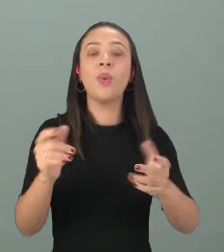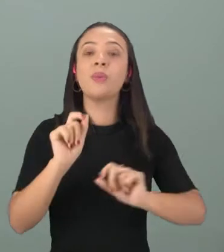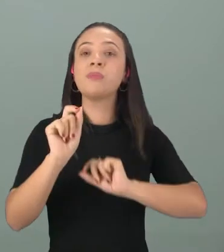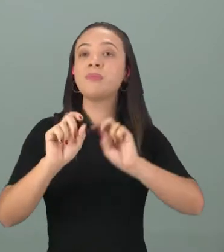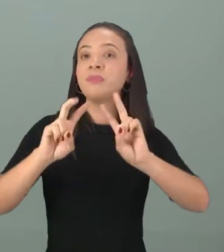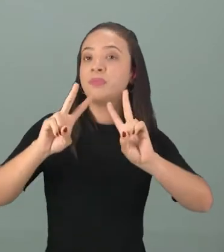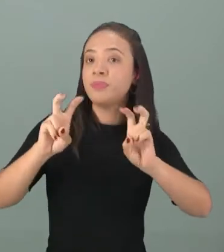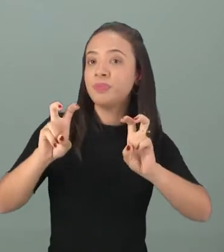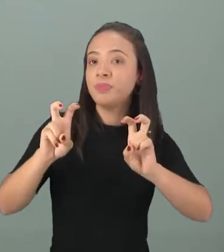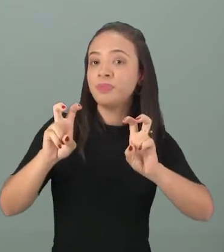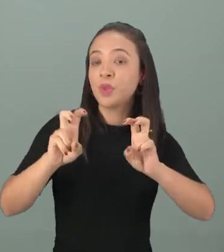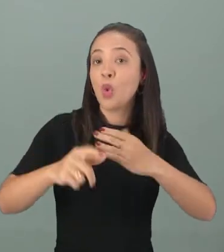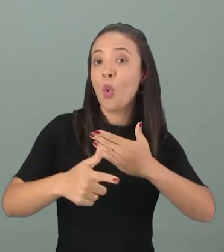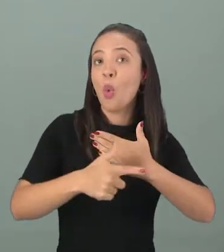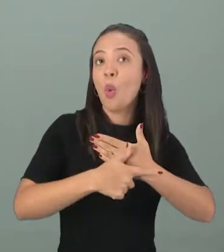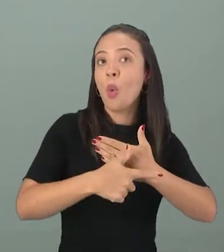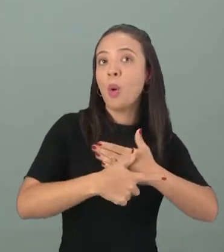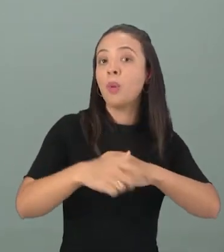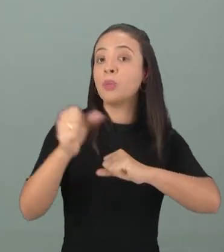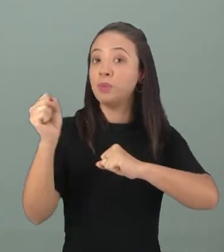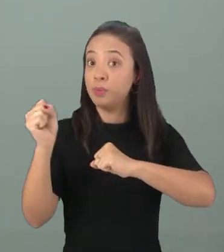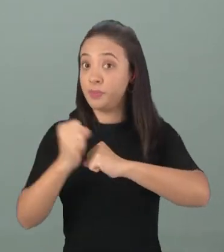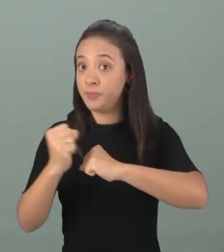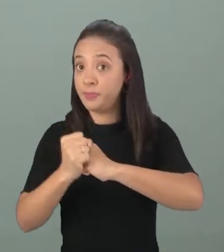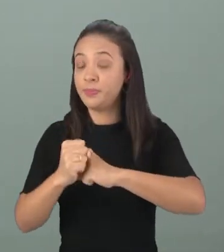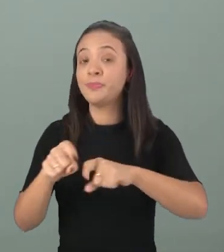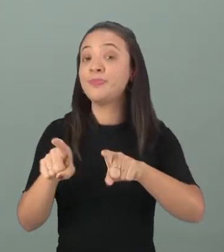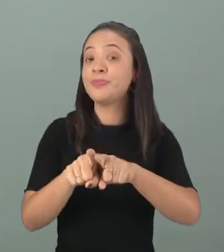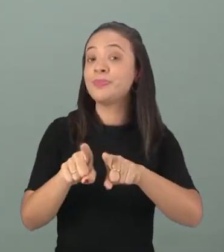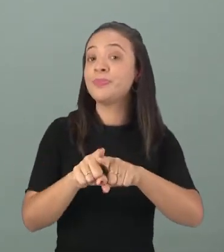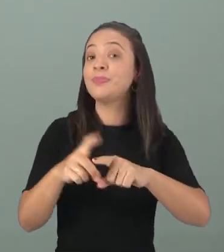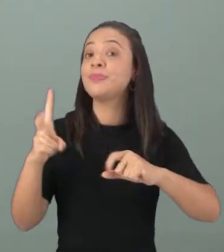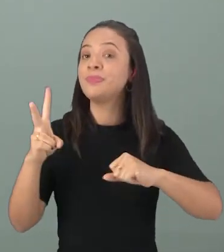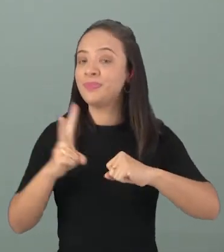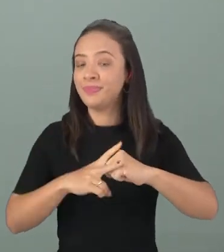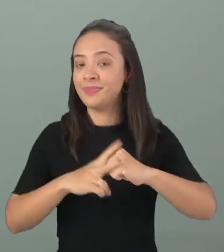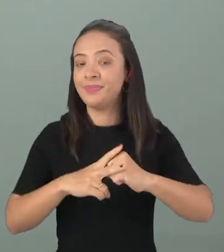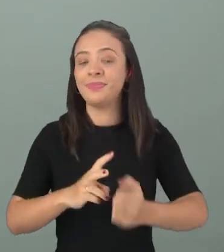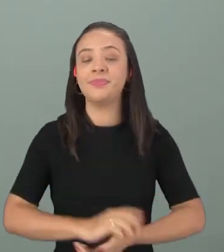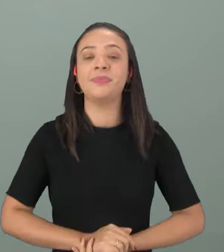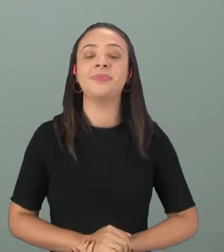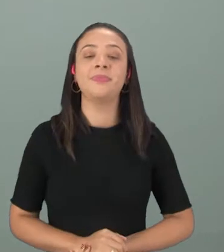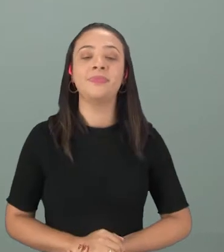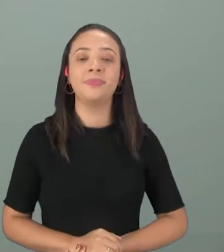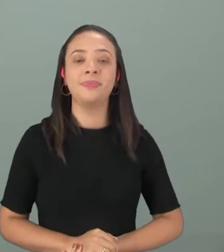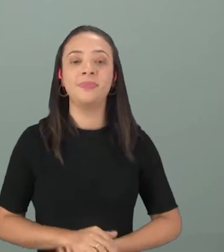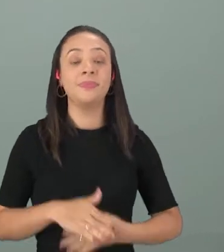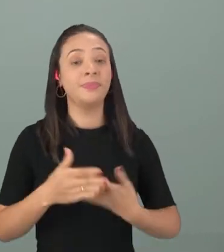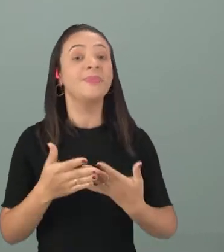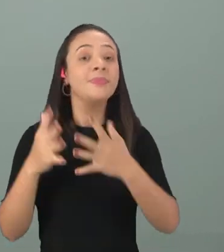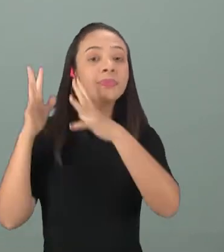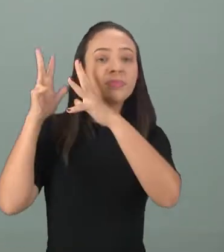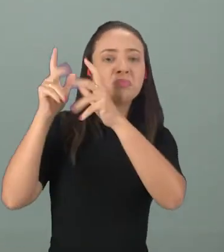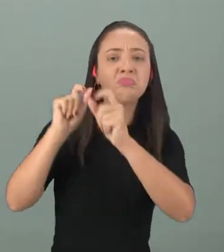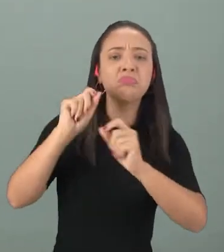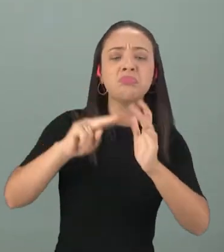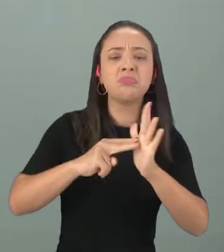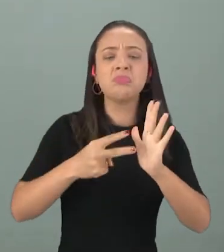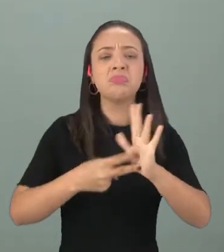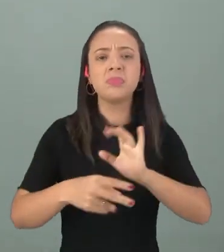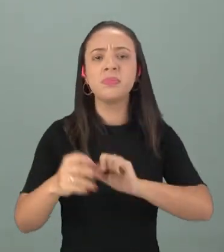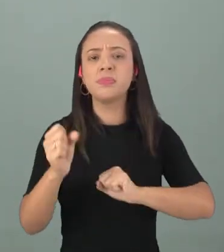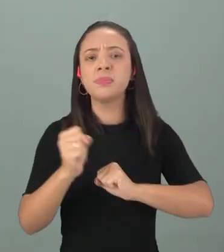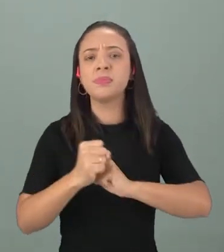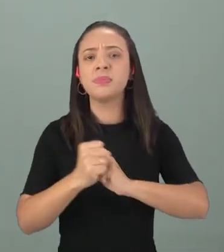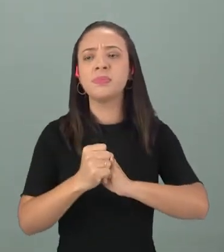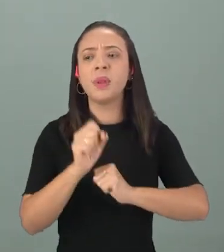vamos falar sobre a função de substantivos e verbos. Vamos relembrar o que é substantivo?